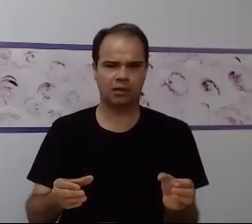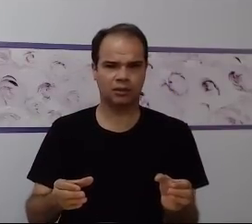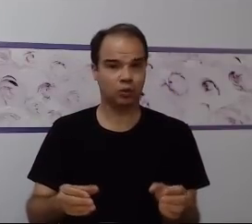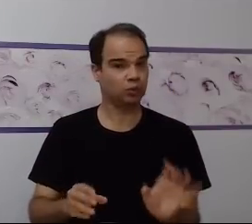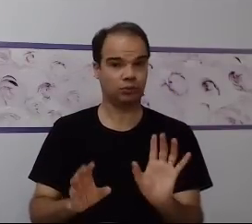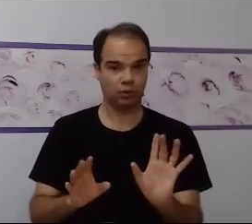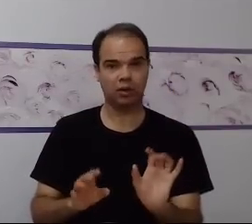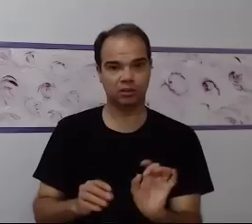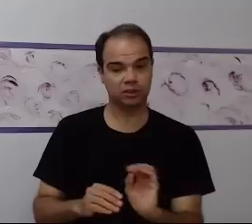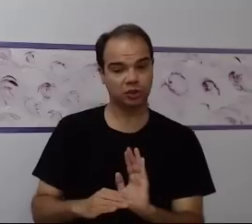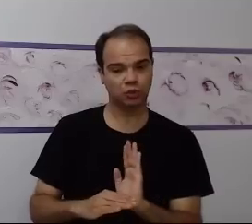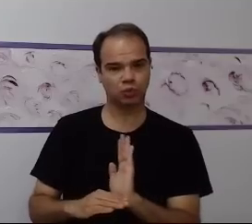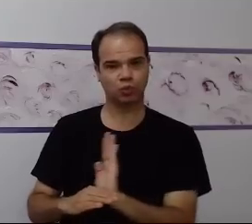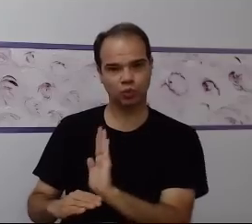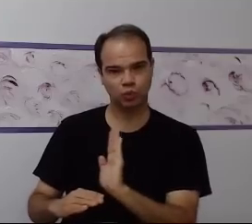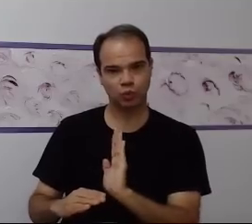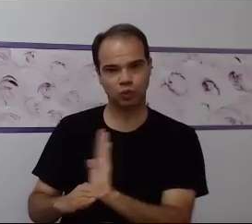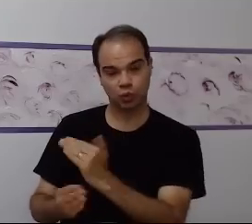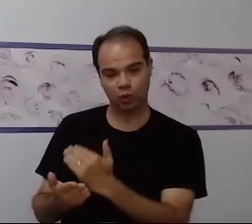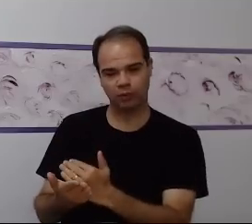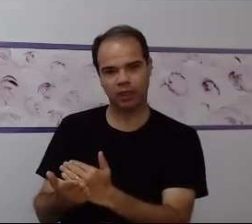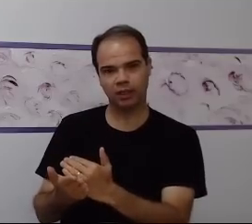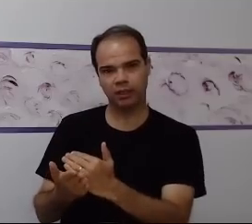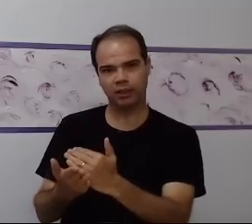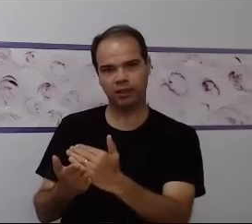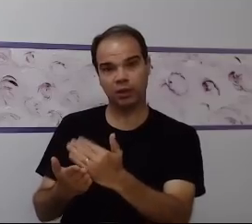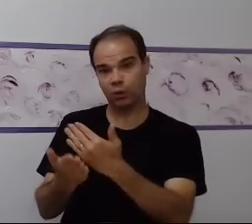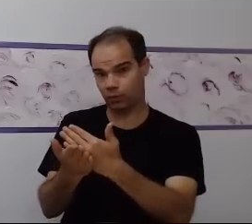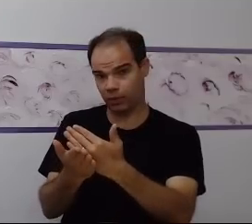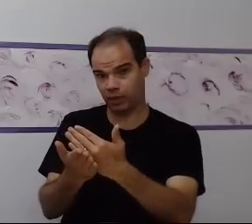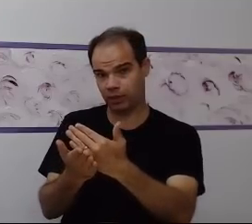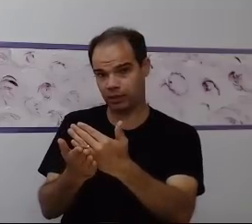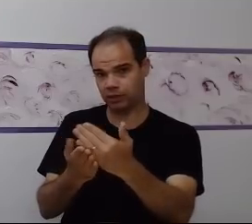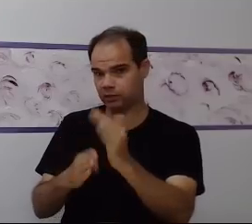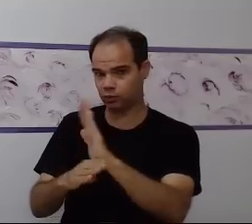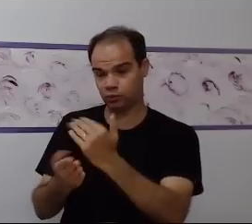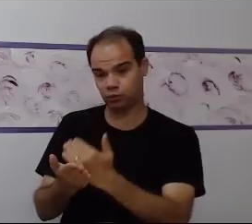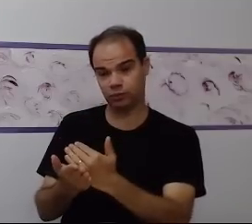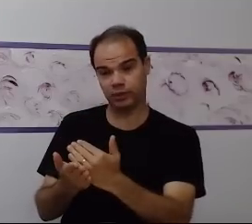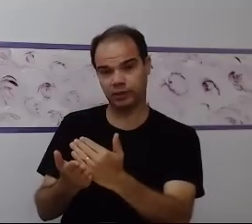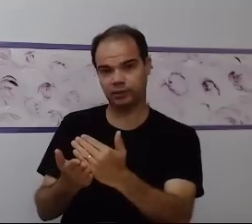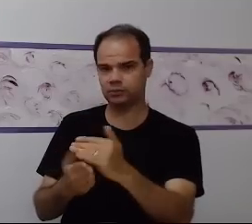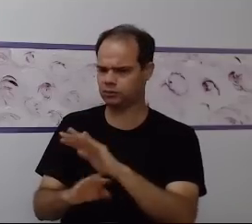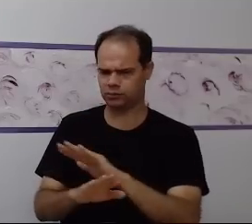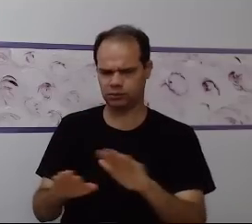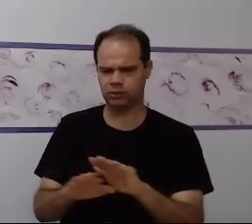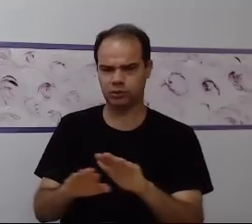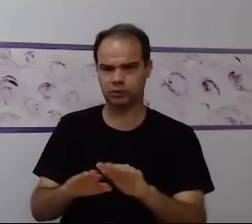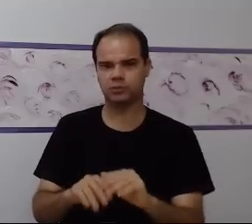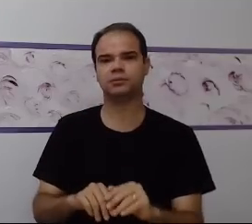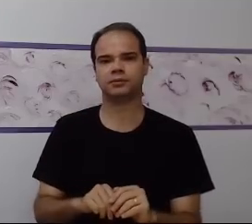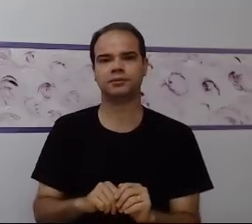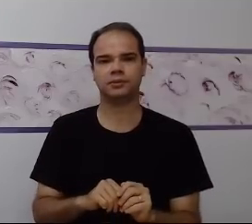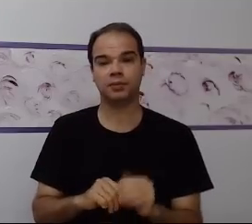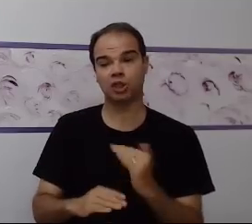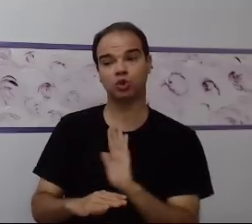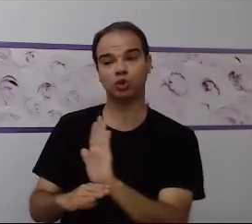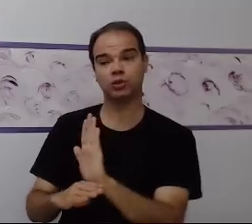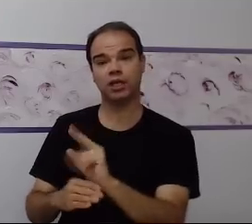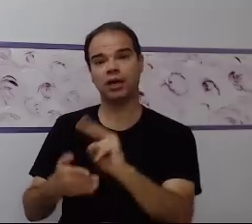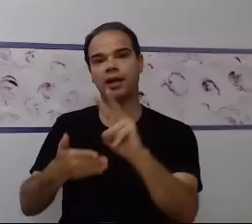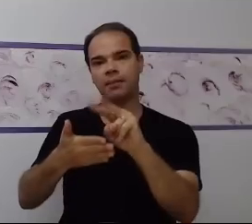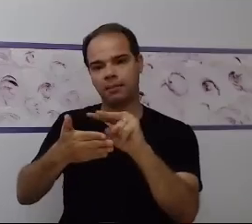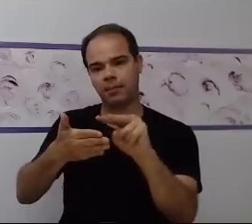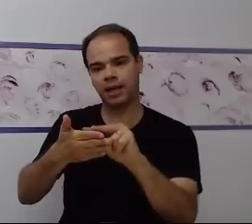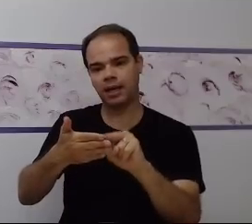input da base do aprendizado para favorecer o desenvolvimento da alfabetização. O que